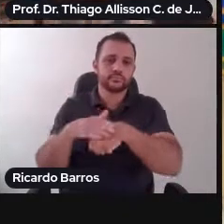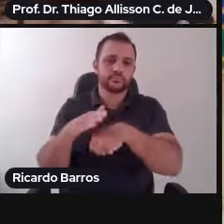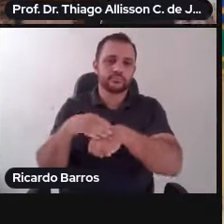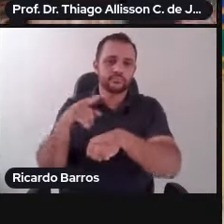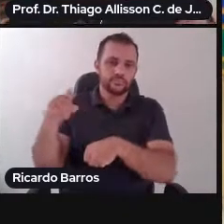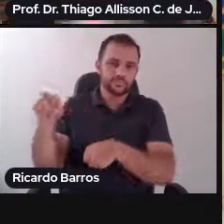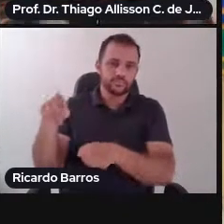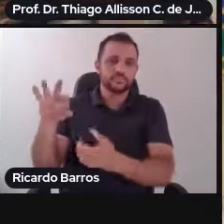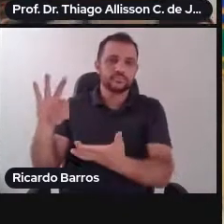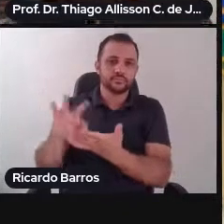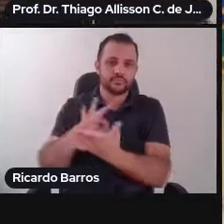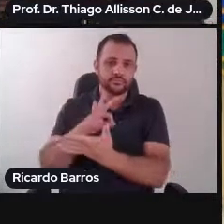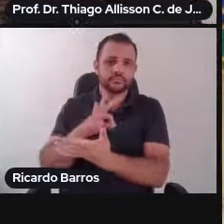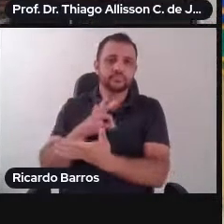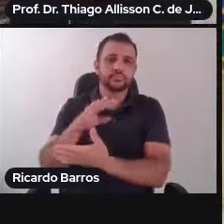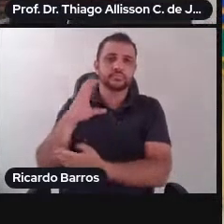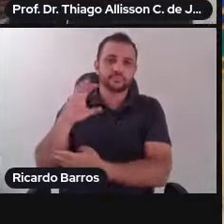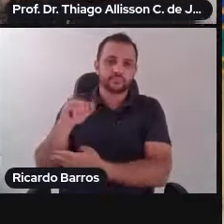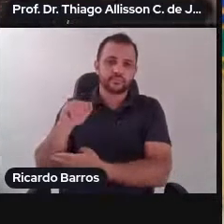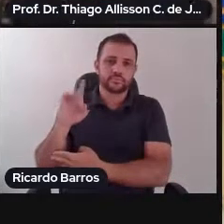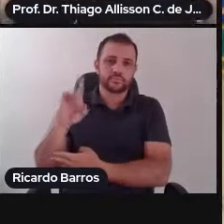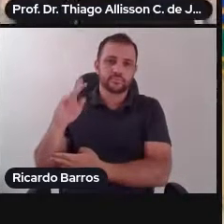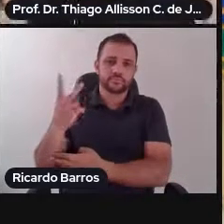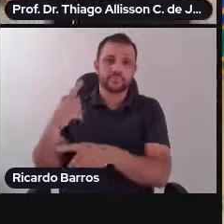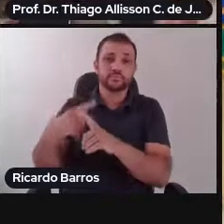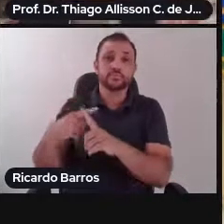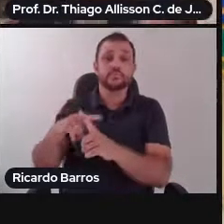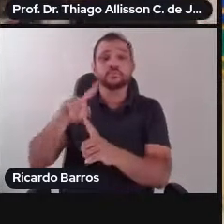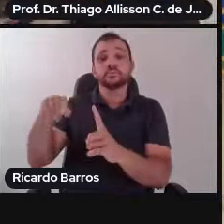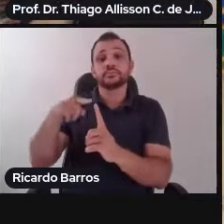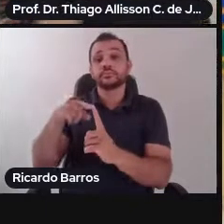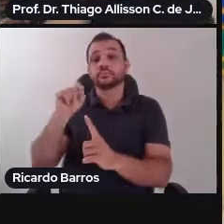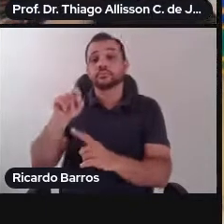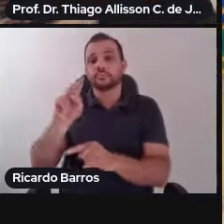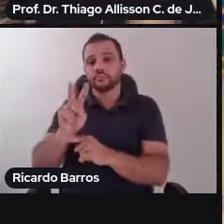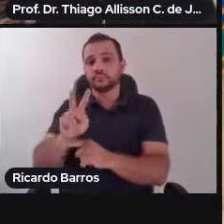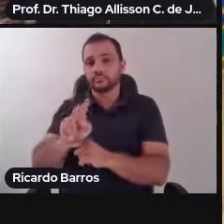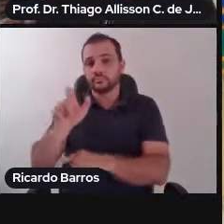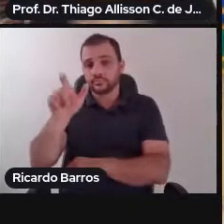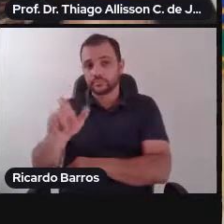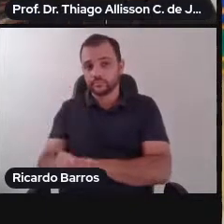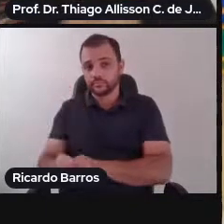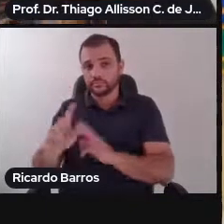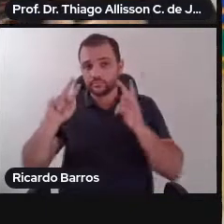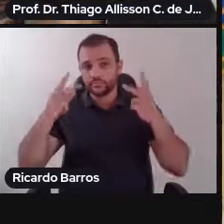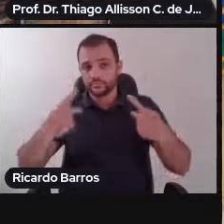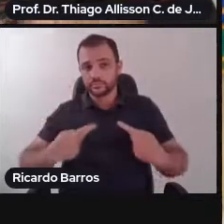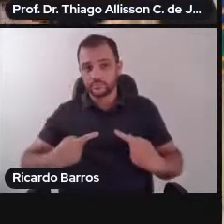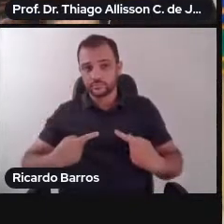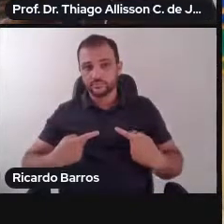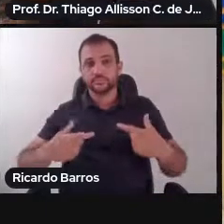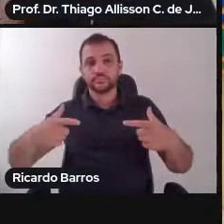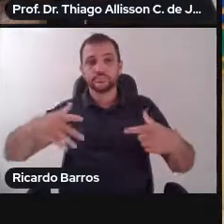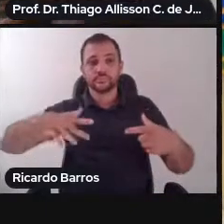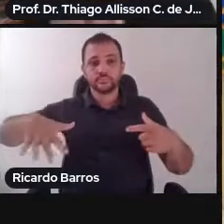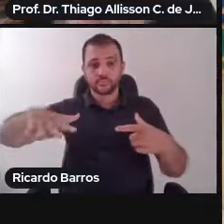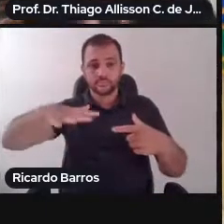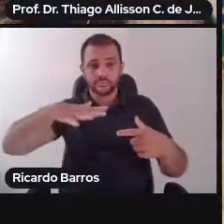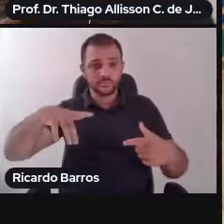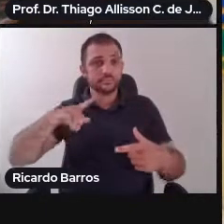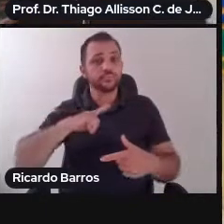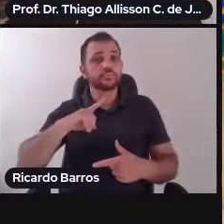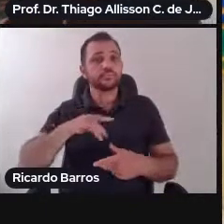Convenção destina-se a proteger a pessoa humana em uma ambiência que gera a responsabilidade